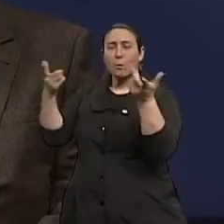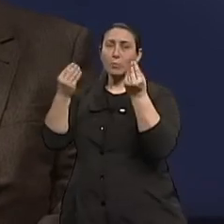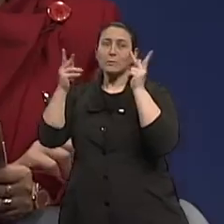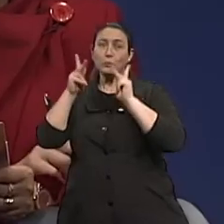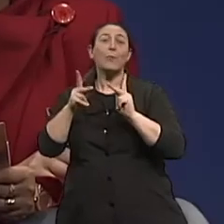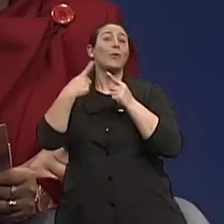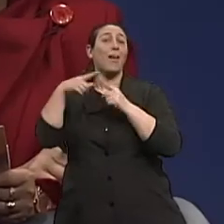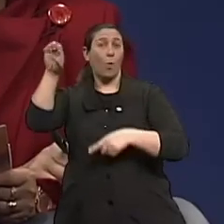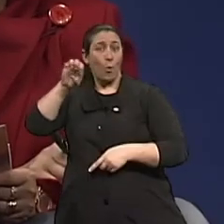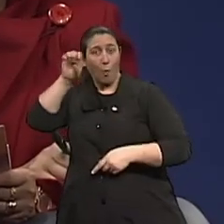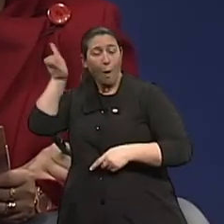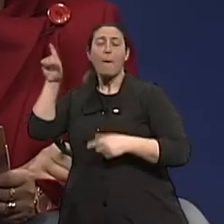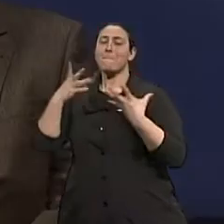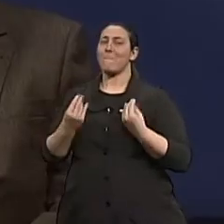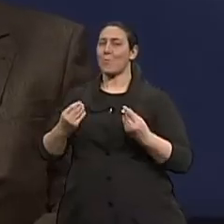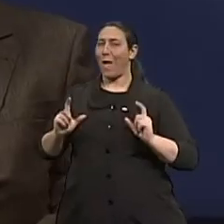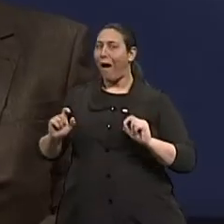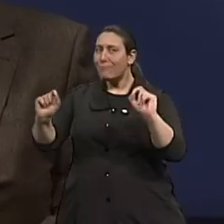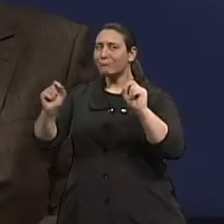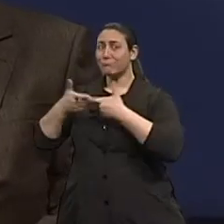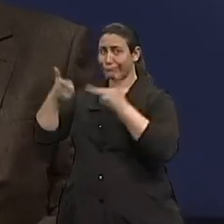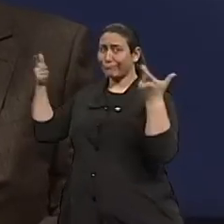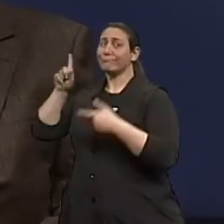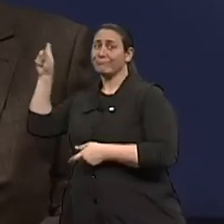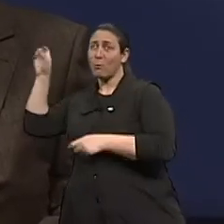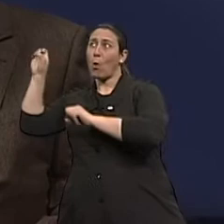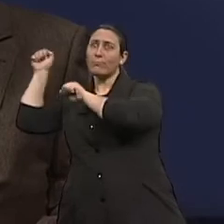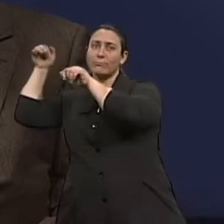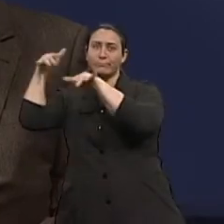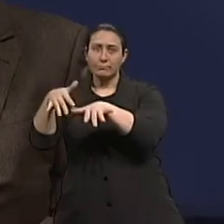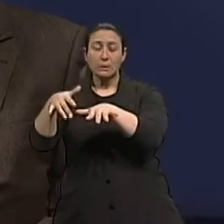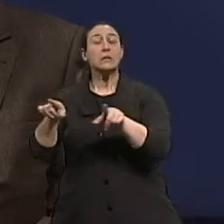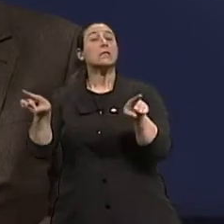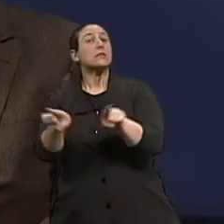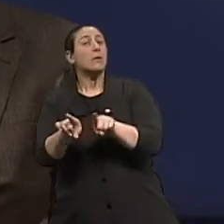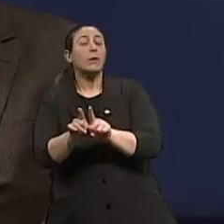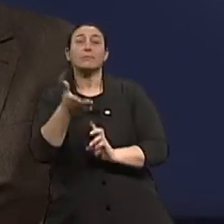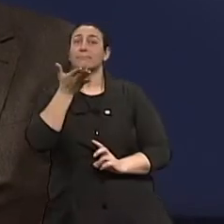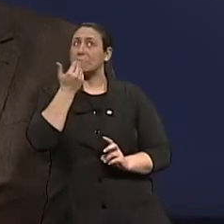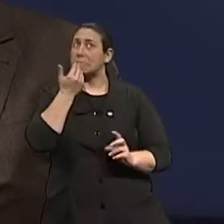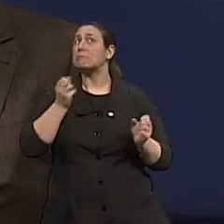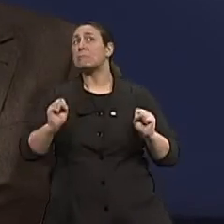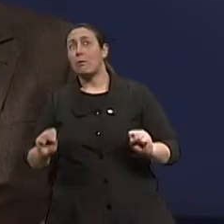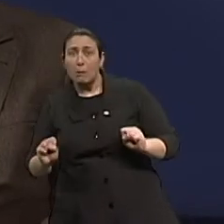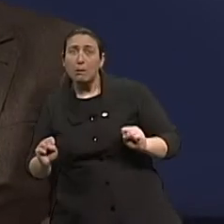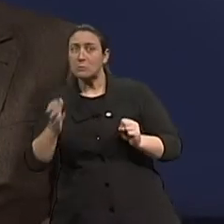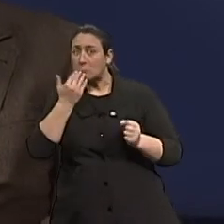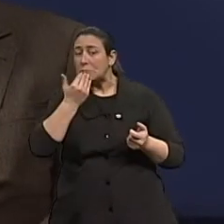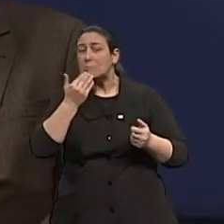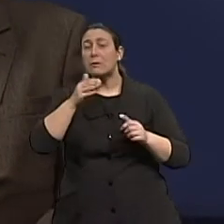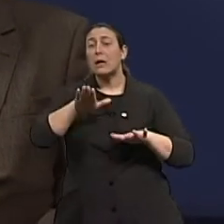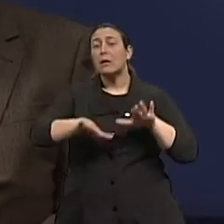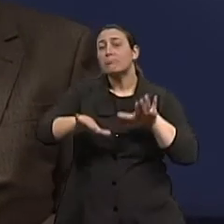tumores. Ah, ok. Depois, hábitos alimentares, talvez estejam, de fato, interagindo nisto.